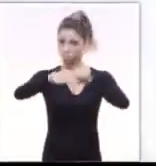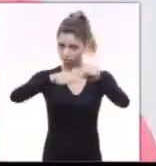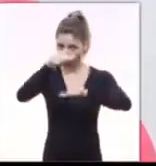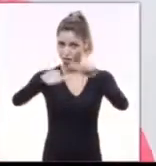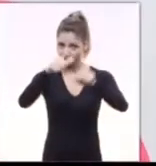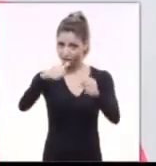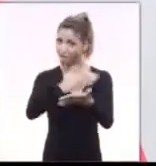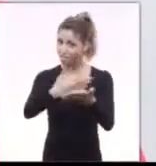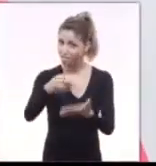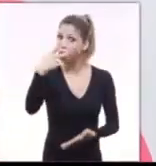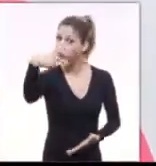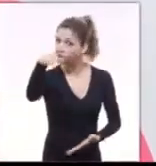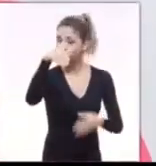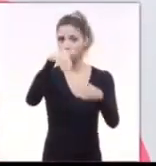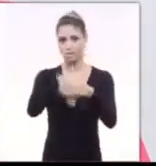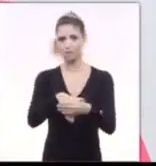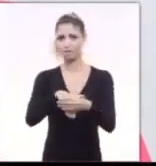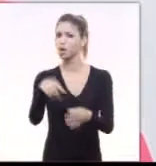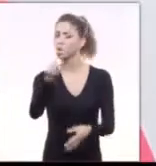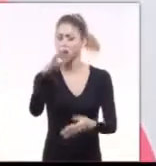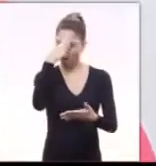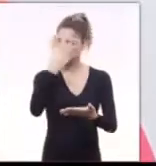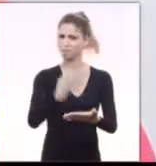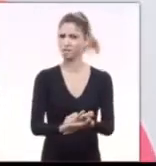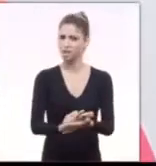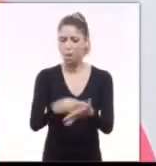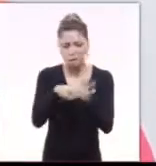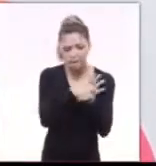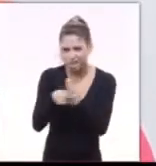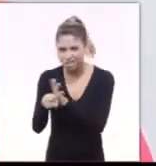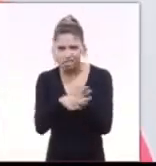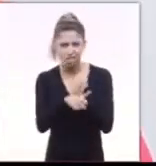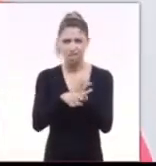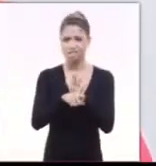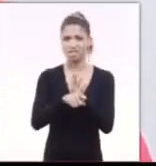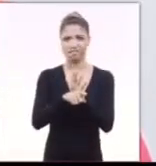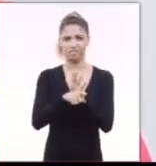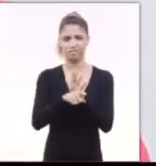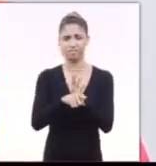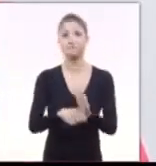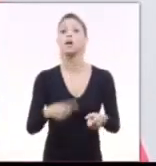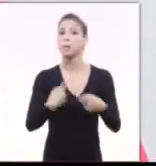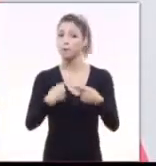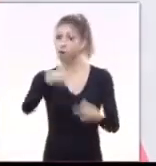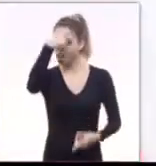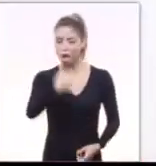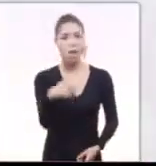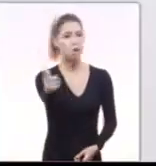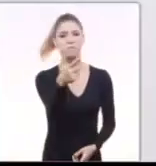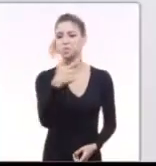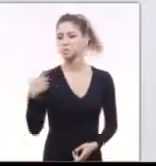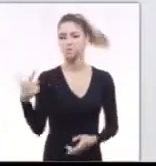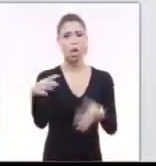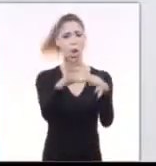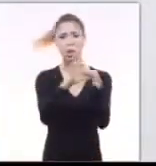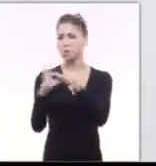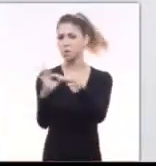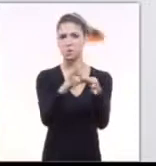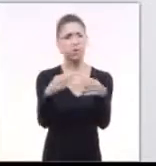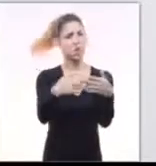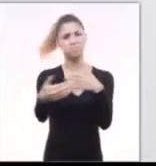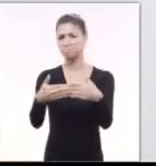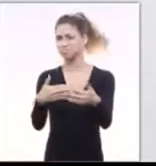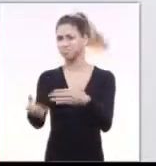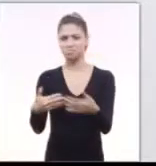isso. A mudança começa com o seu voto. Não acredite em falsas pesquisas e em oba-oba, porque eu não tenho